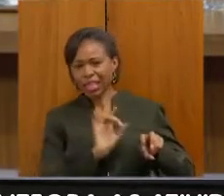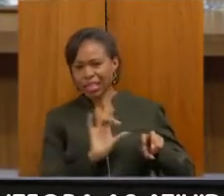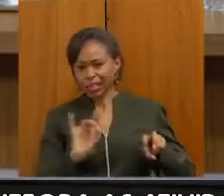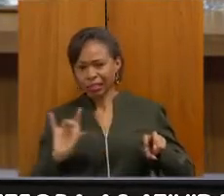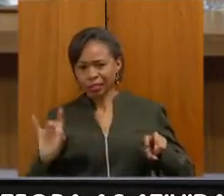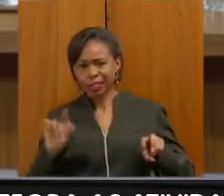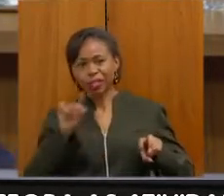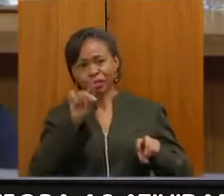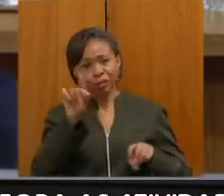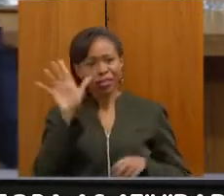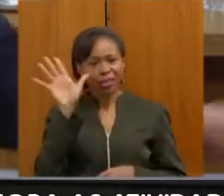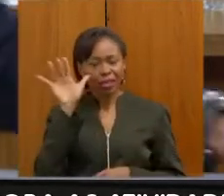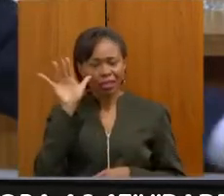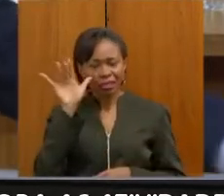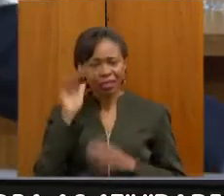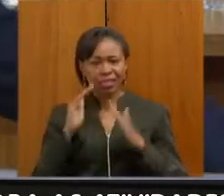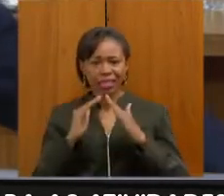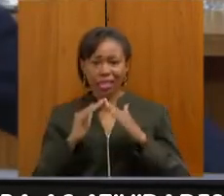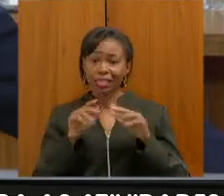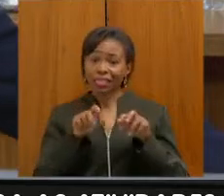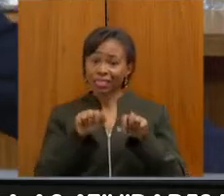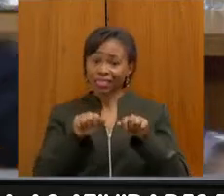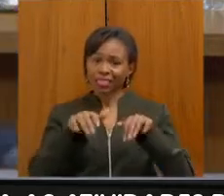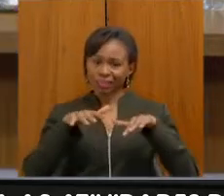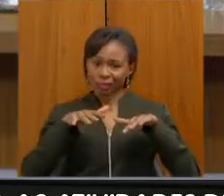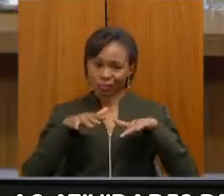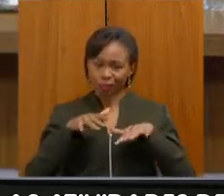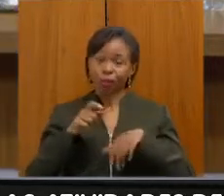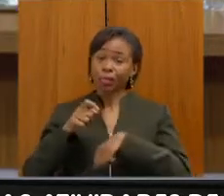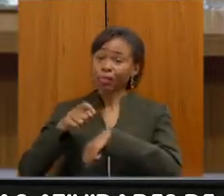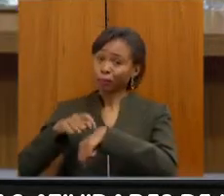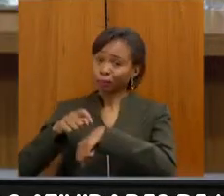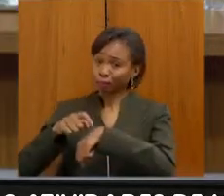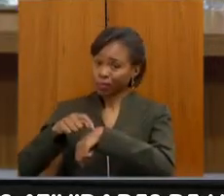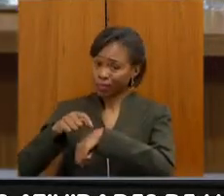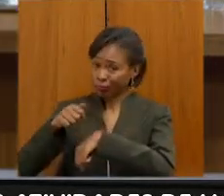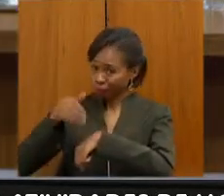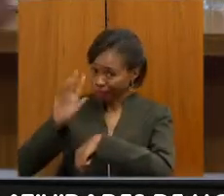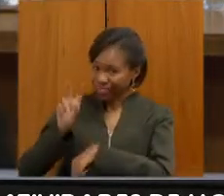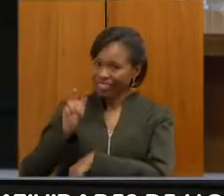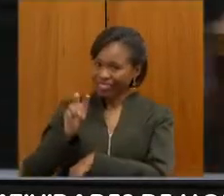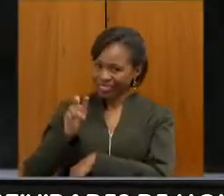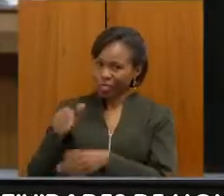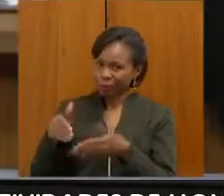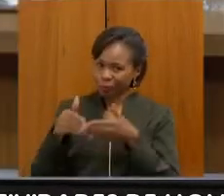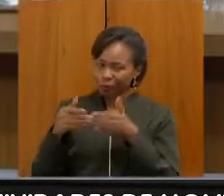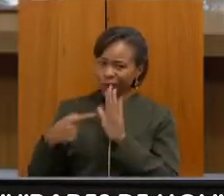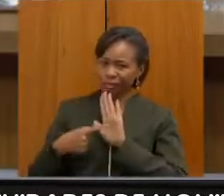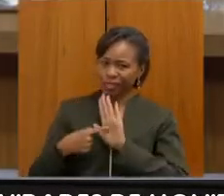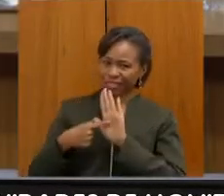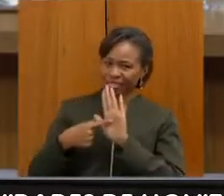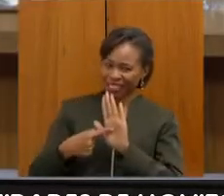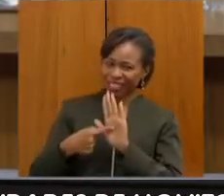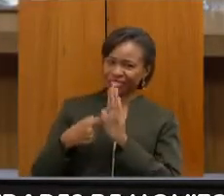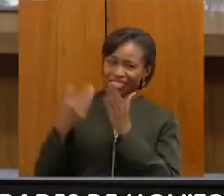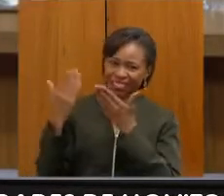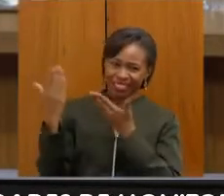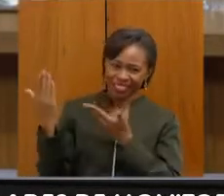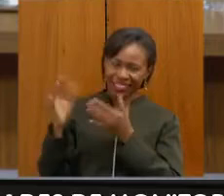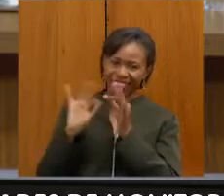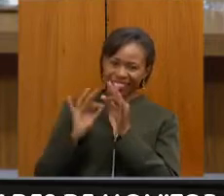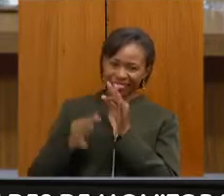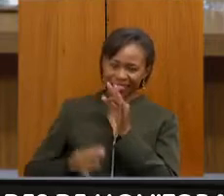nos assiste em casa. O deputado, eu acabei de pedir mais alguns minutos, espero que o senhor compreenda que a nossa apresentação ficou um pouco maior.